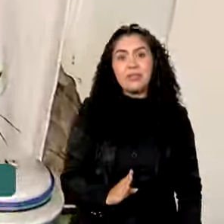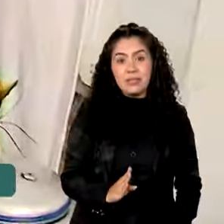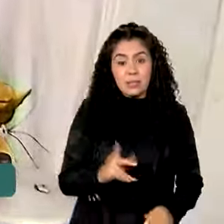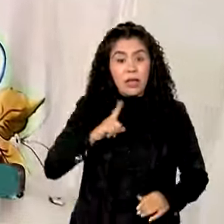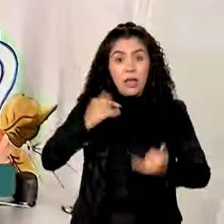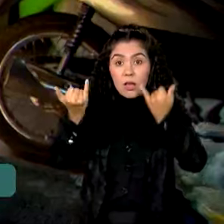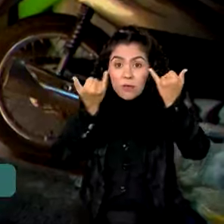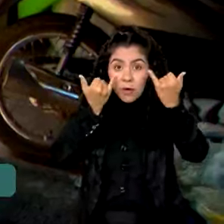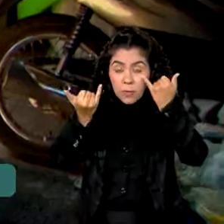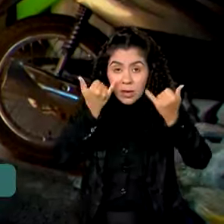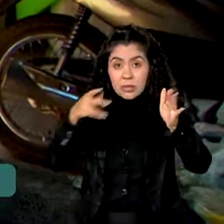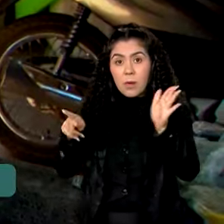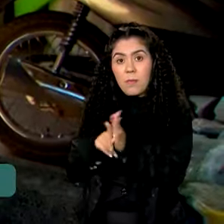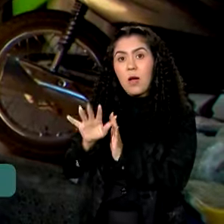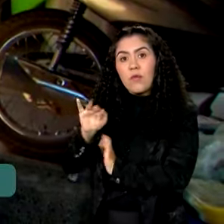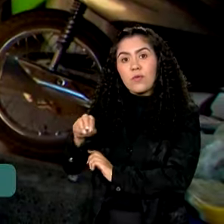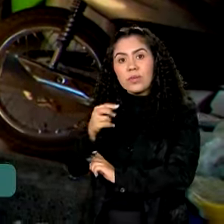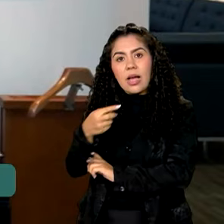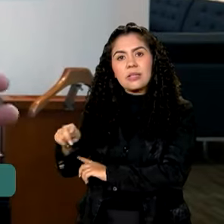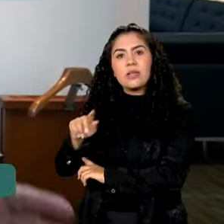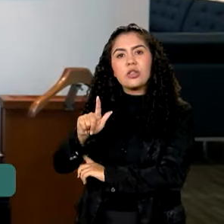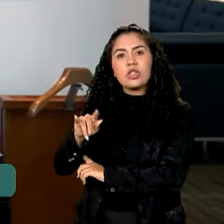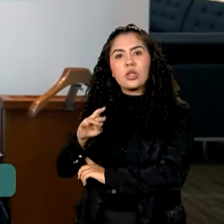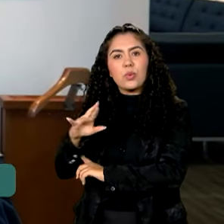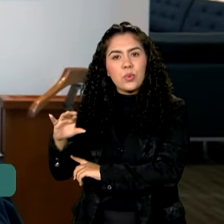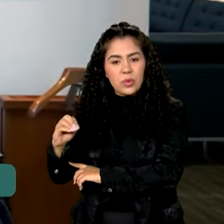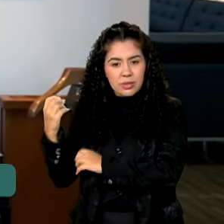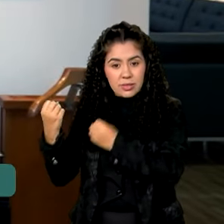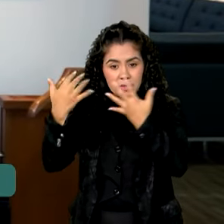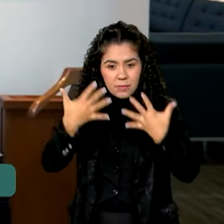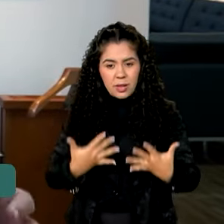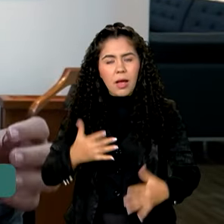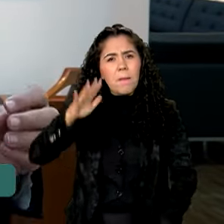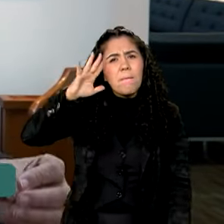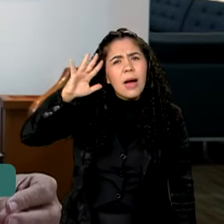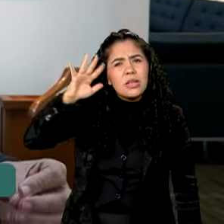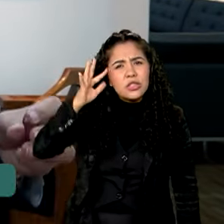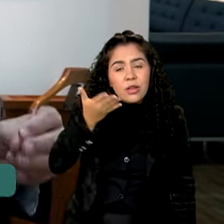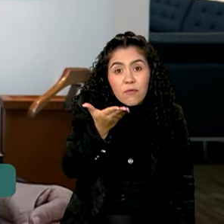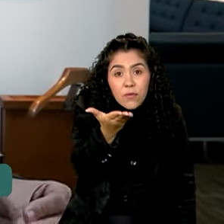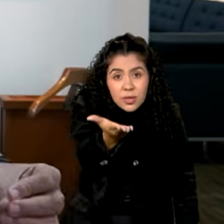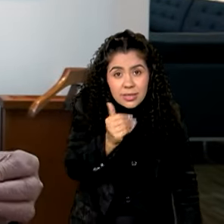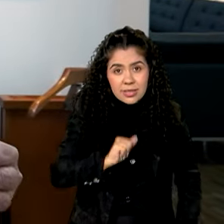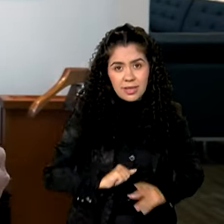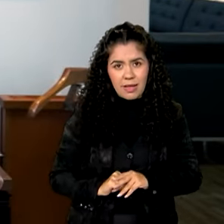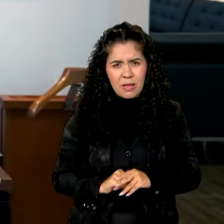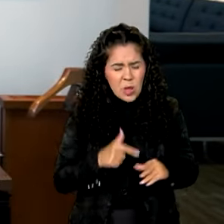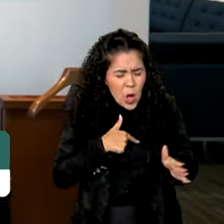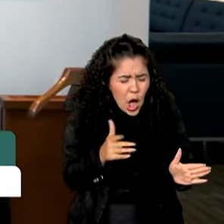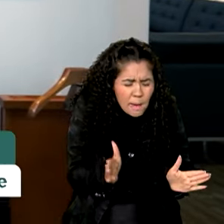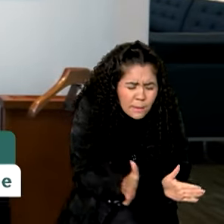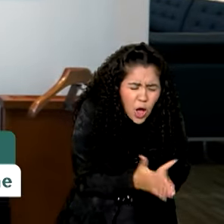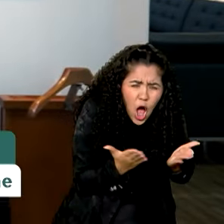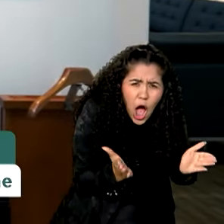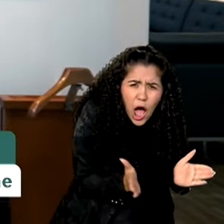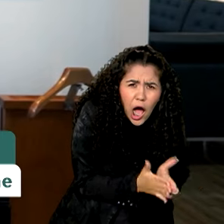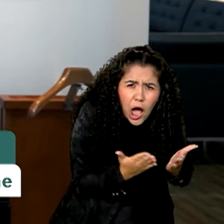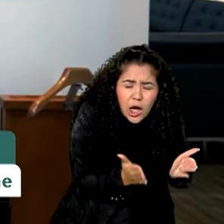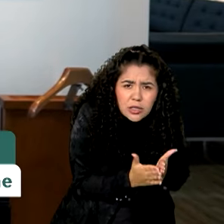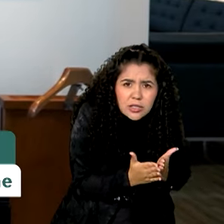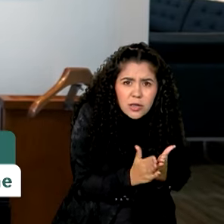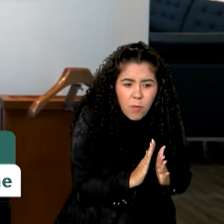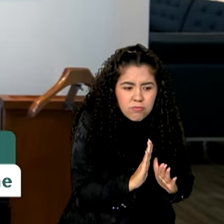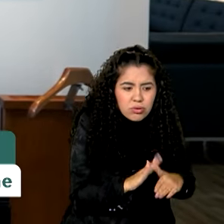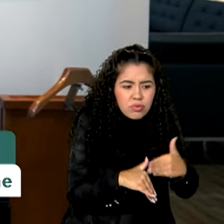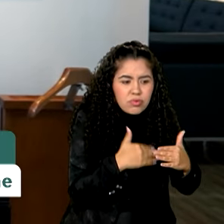divulgados pela Fundação Getúlio Vargas. Imagine você sair da extrema pobreza, 9